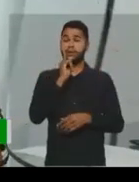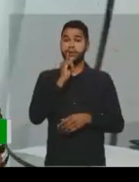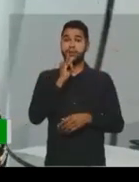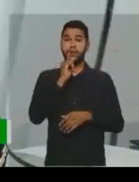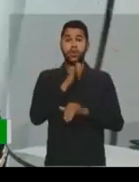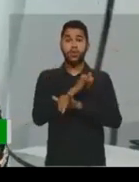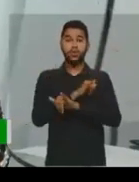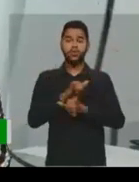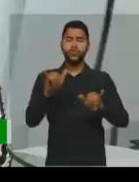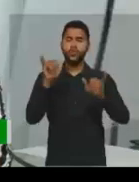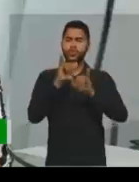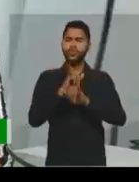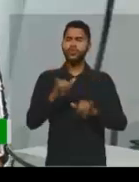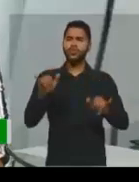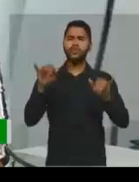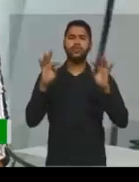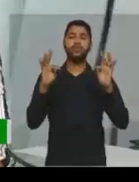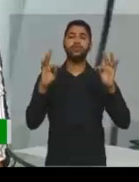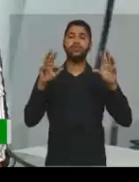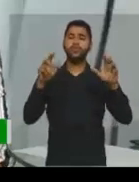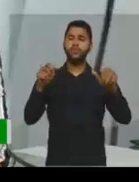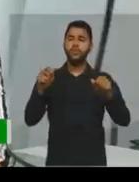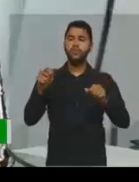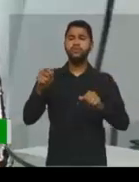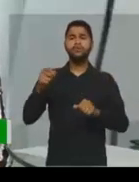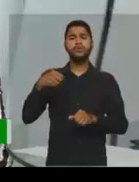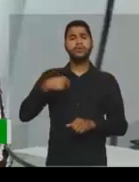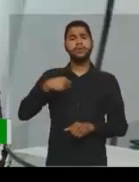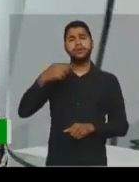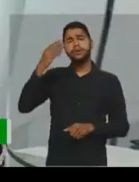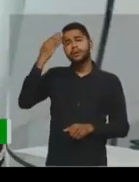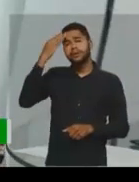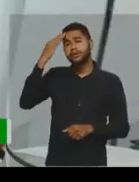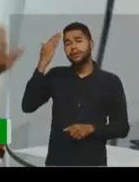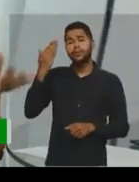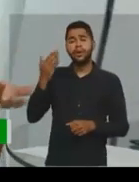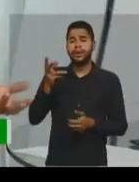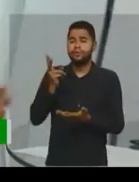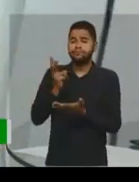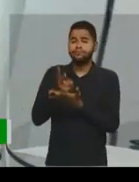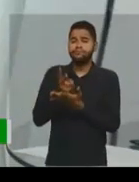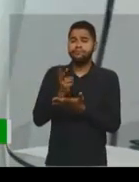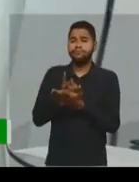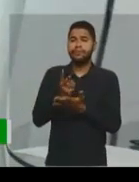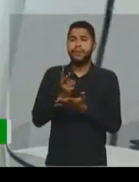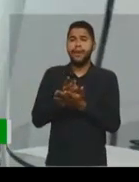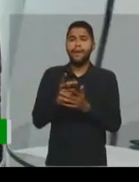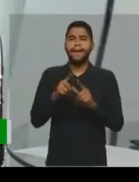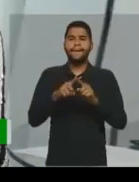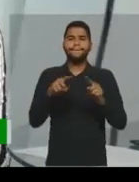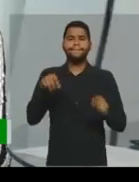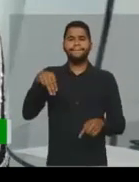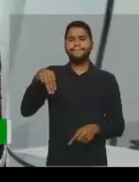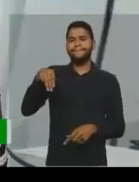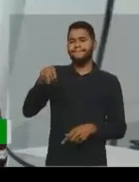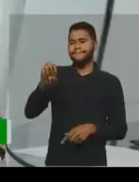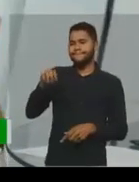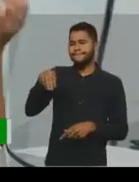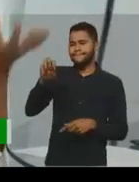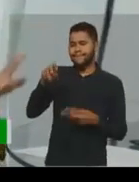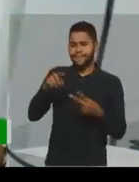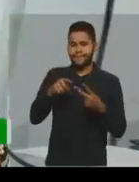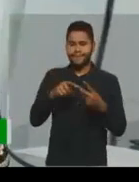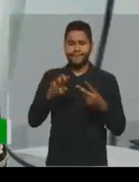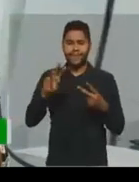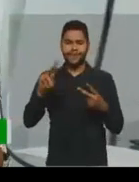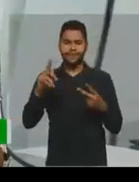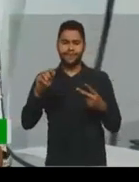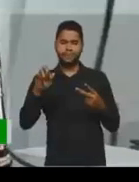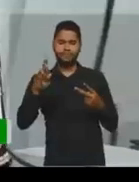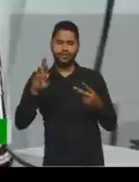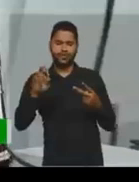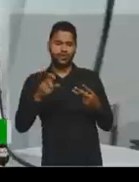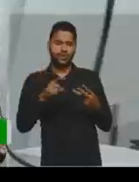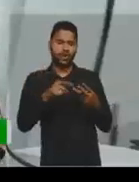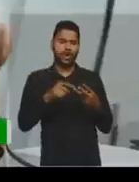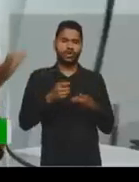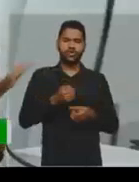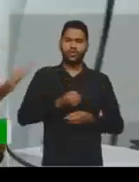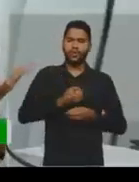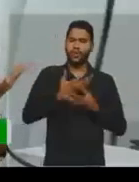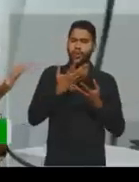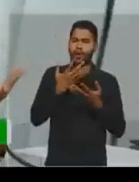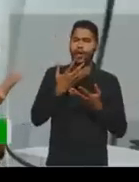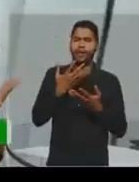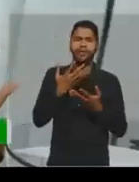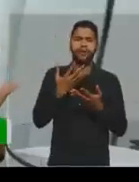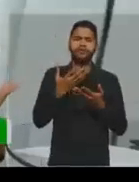todo mundo tem que entender a mesma coisa. Já o meme, a charge, a tirinha, o poema, a